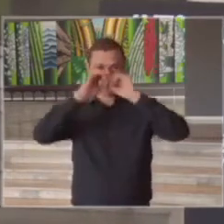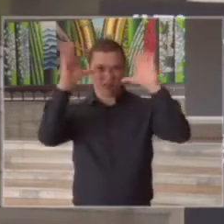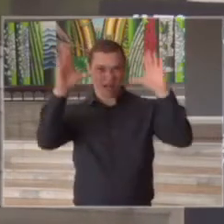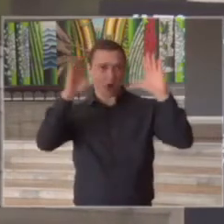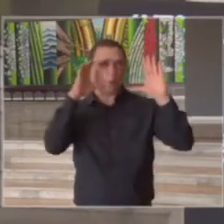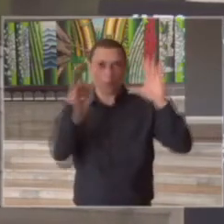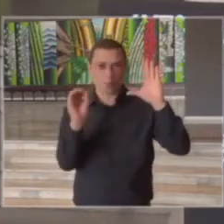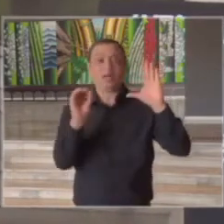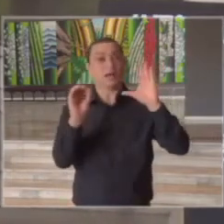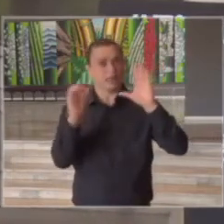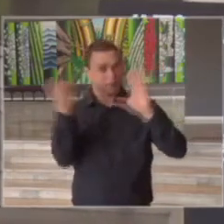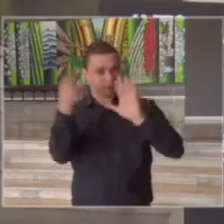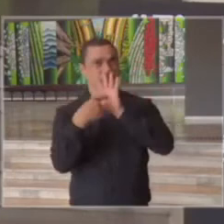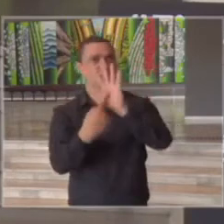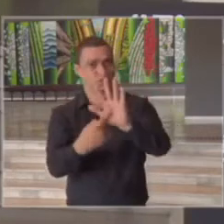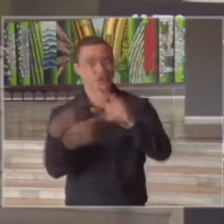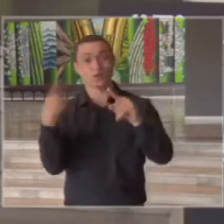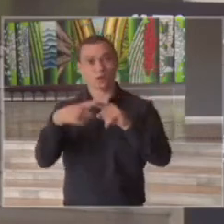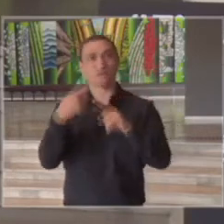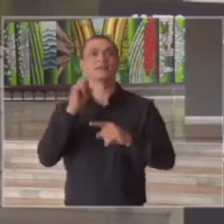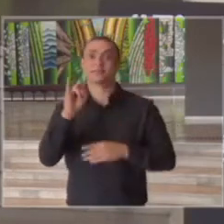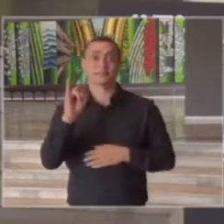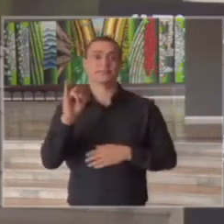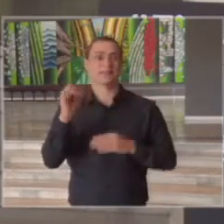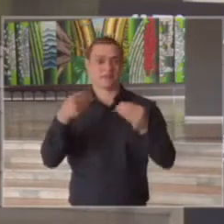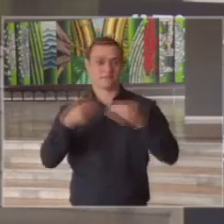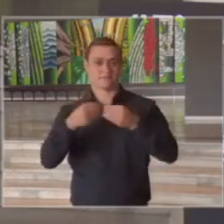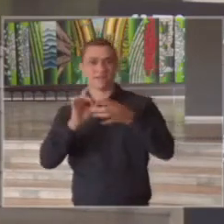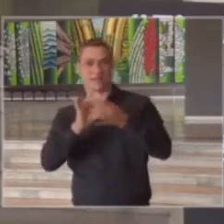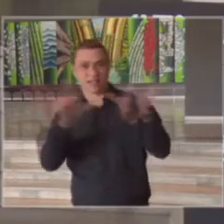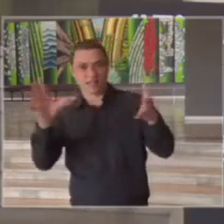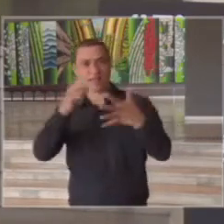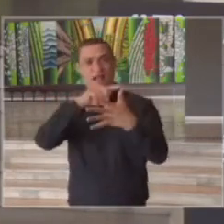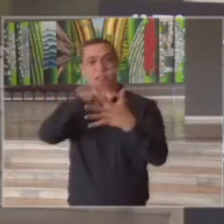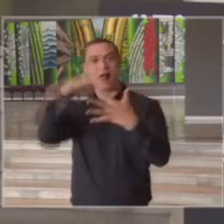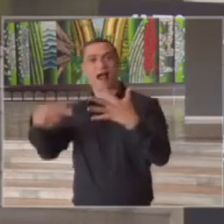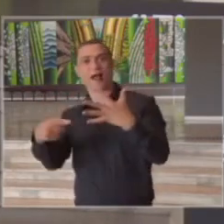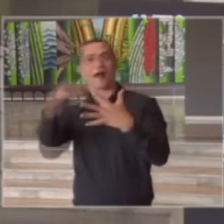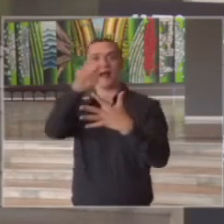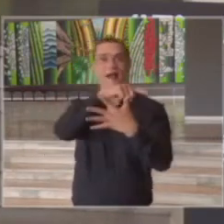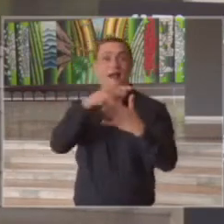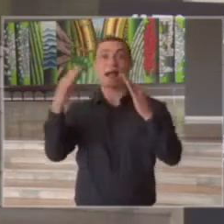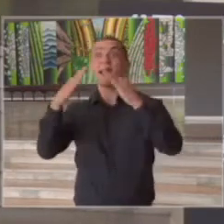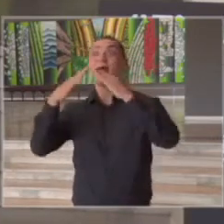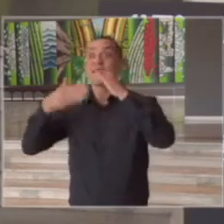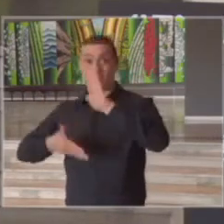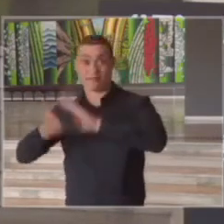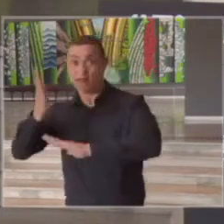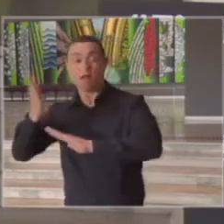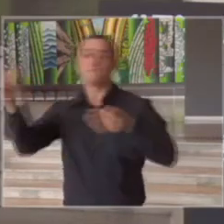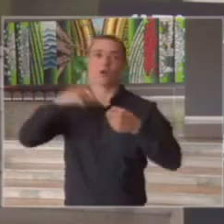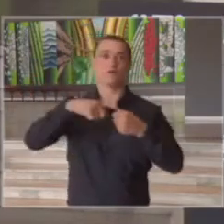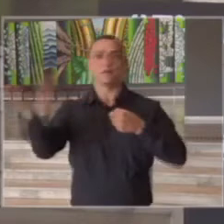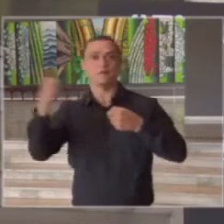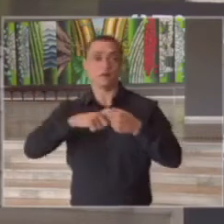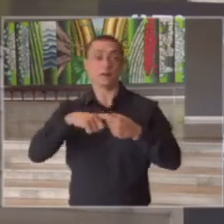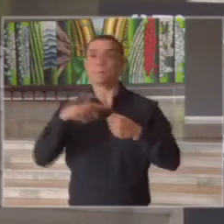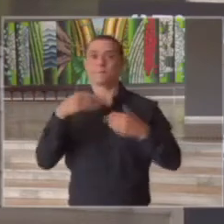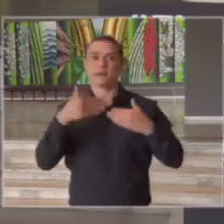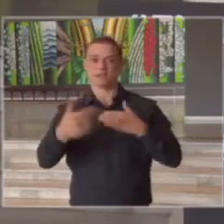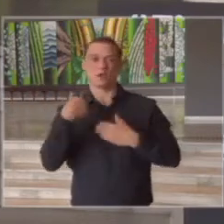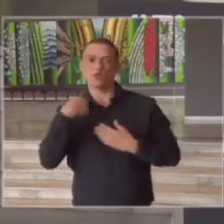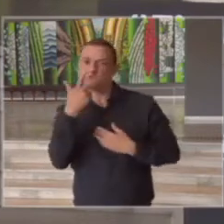idas e vindas da flexibilização ou das medidas de isolamento a previsibilidade a